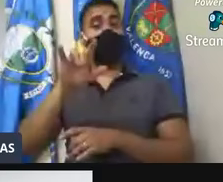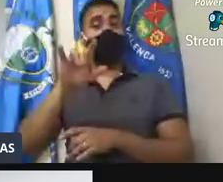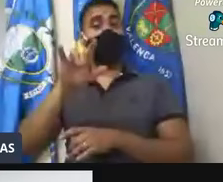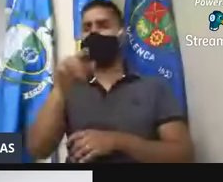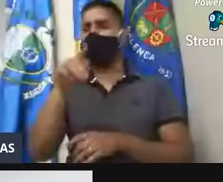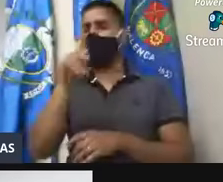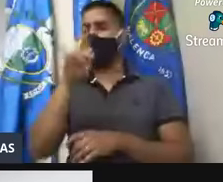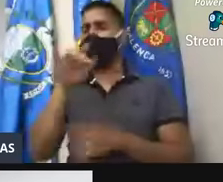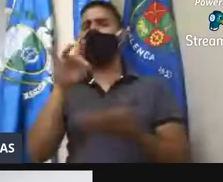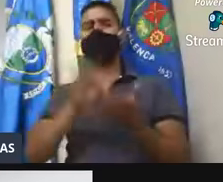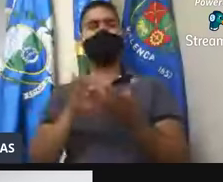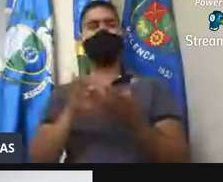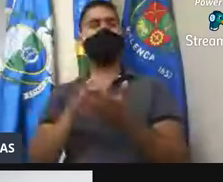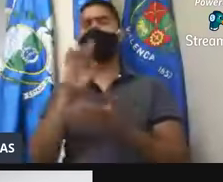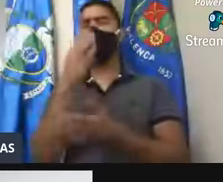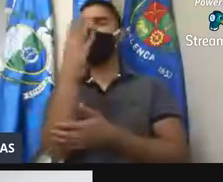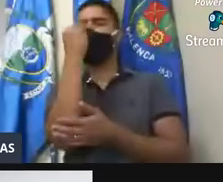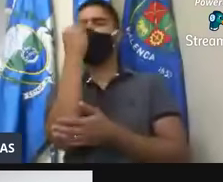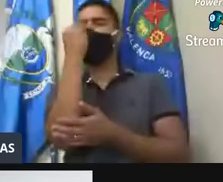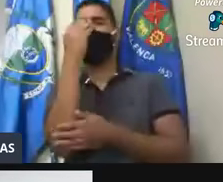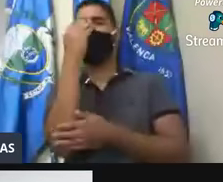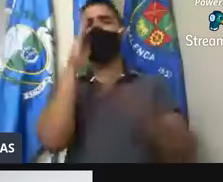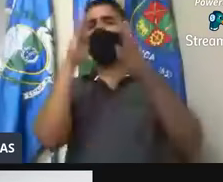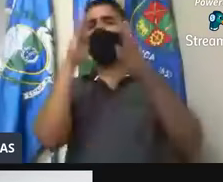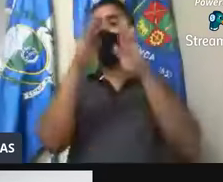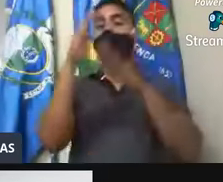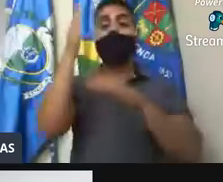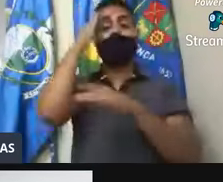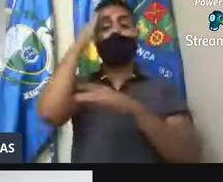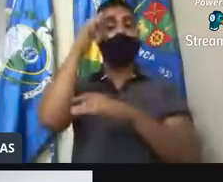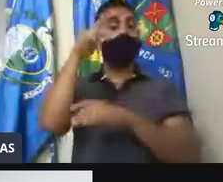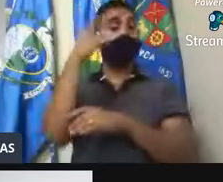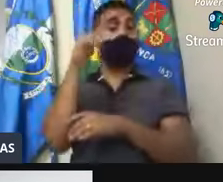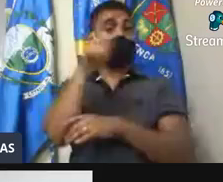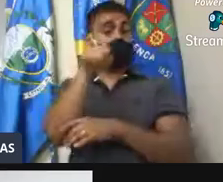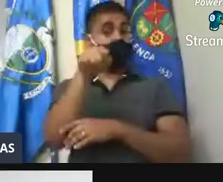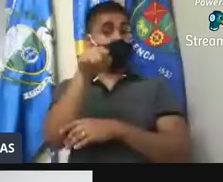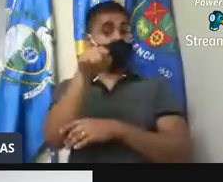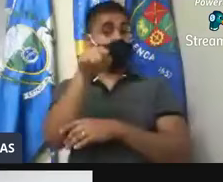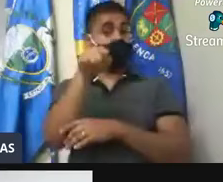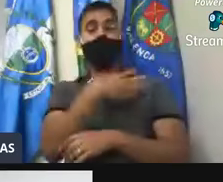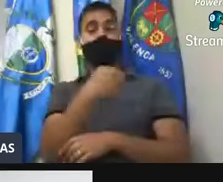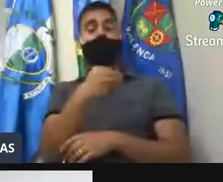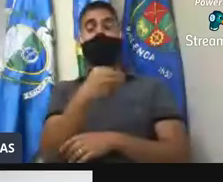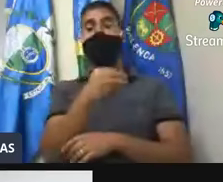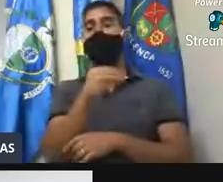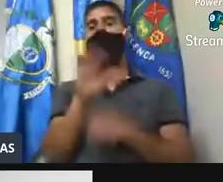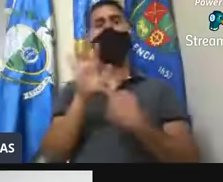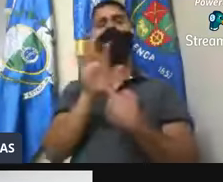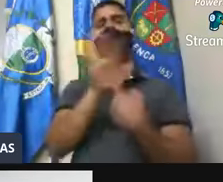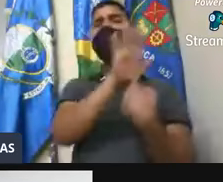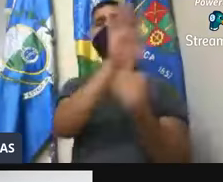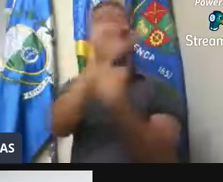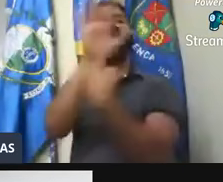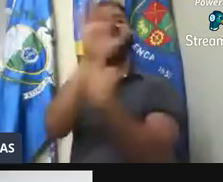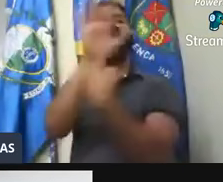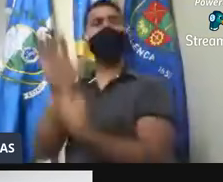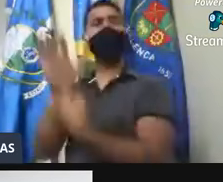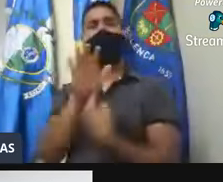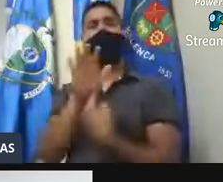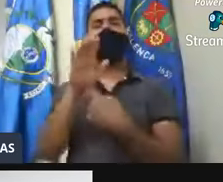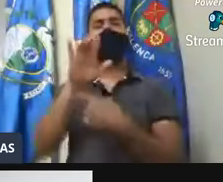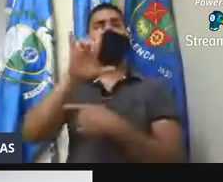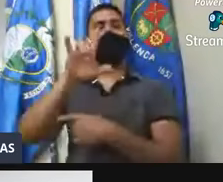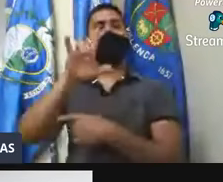fotinha no Facebook no domingo, é ver se a sua filha está sendo exposta ou exposto nesses perfis de Instagram.